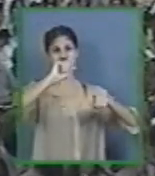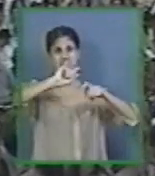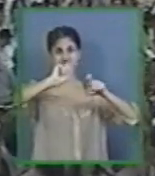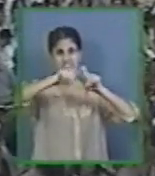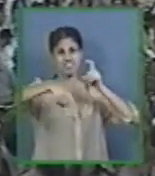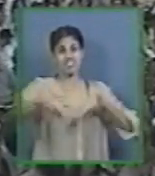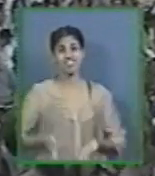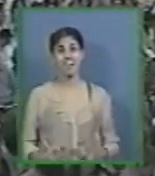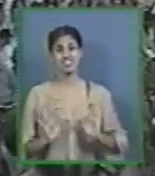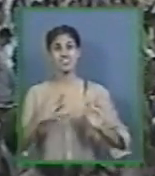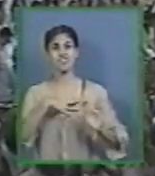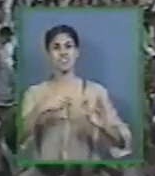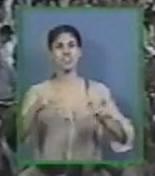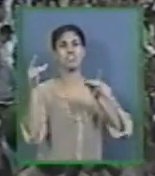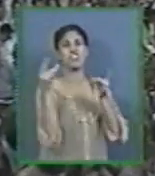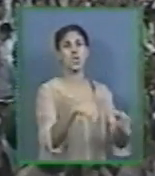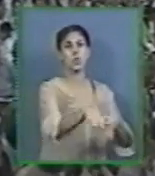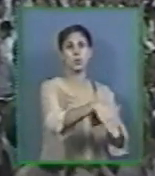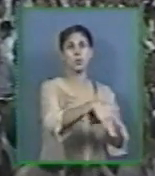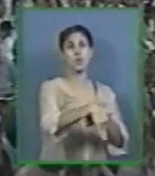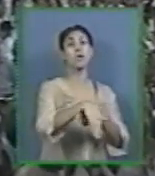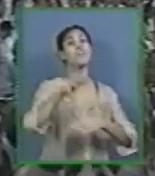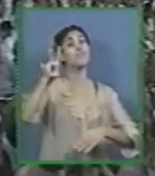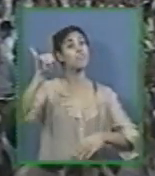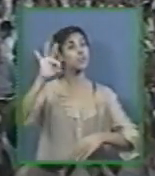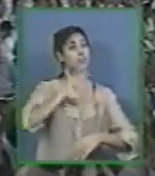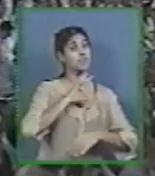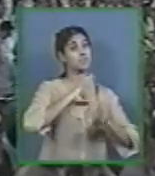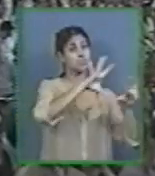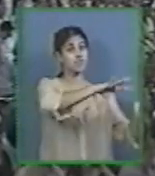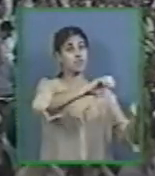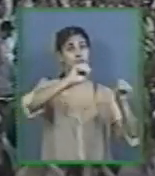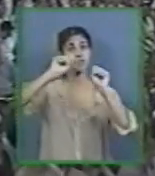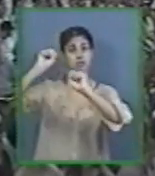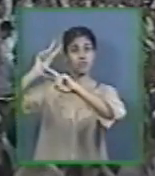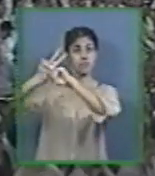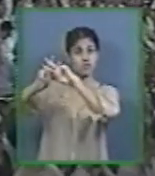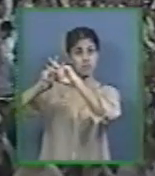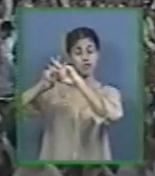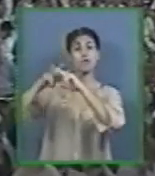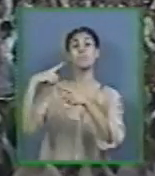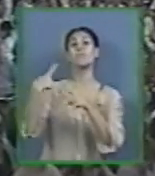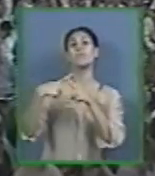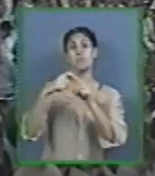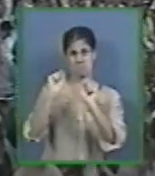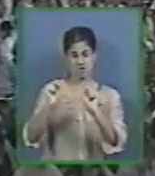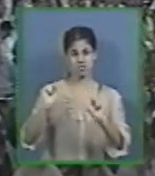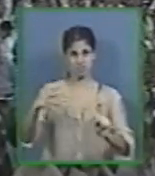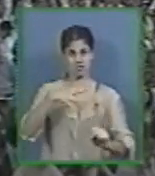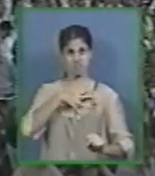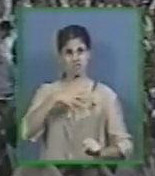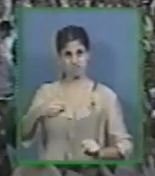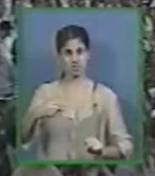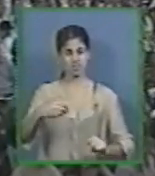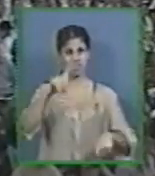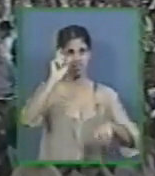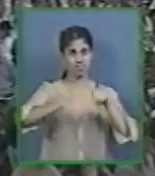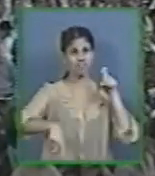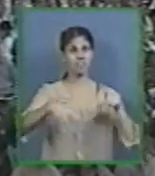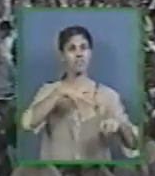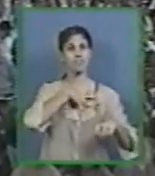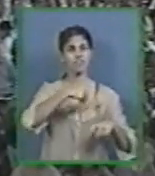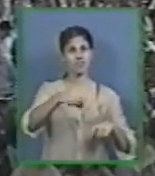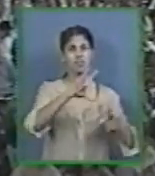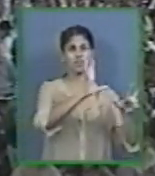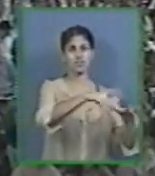levará à prisão E eles vão pagar o preço Por quê? Porque eles fizeram ser a imagem deles E eles têm